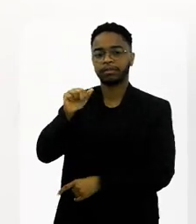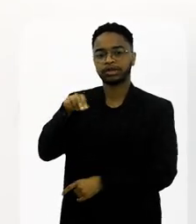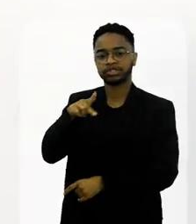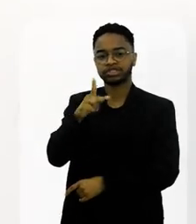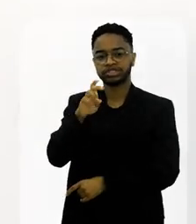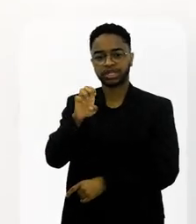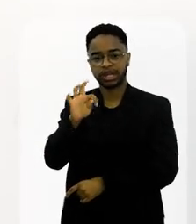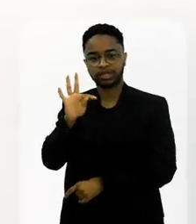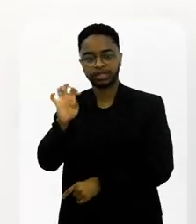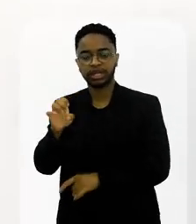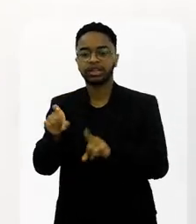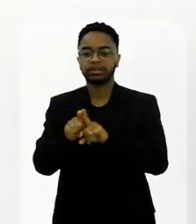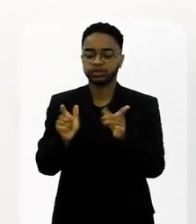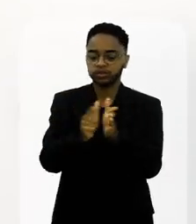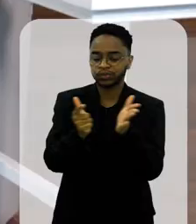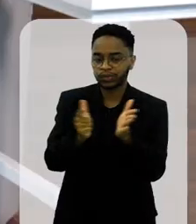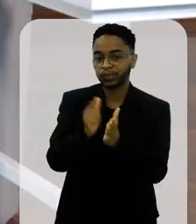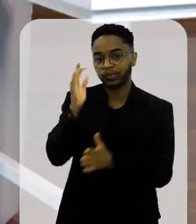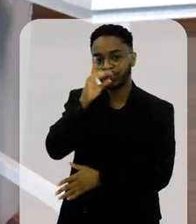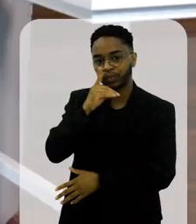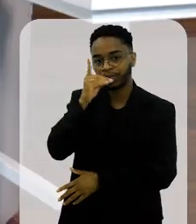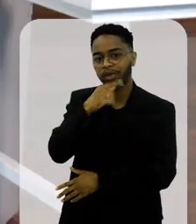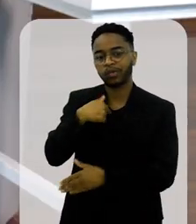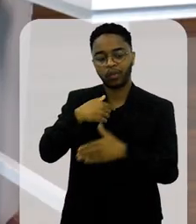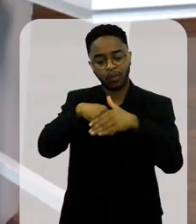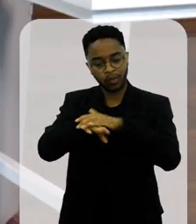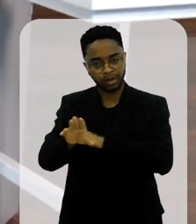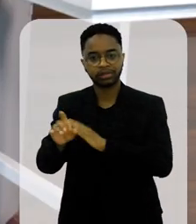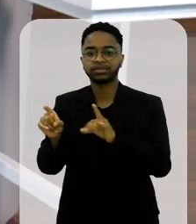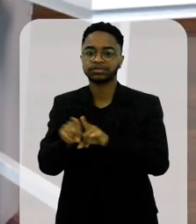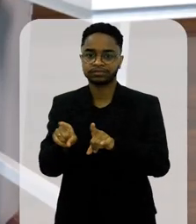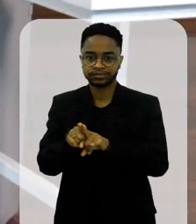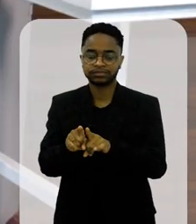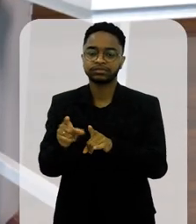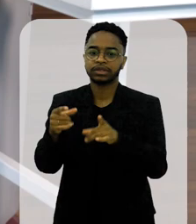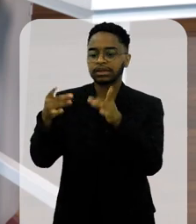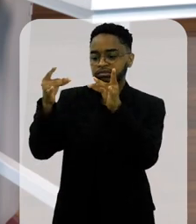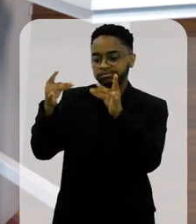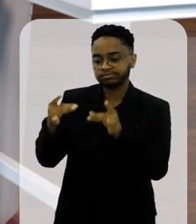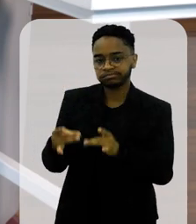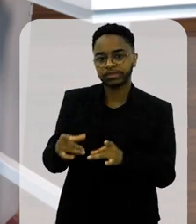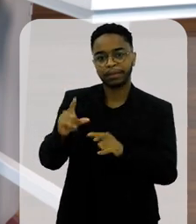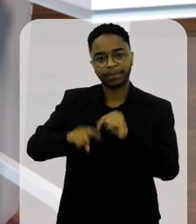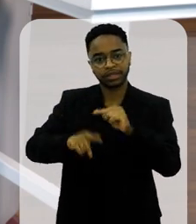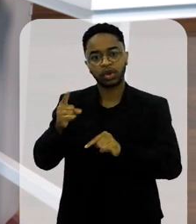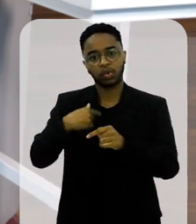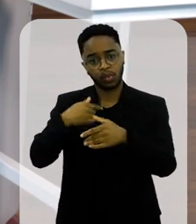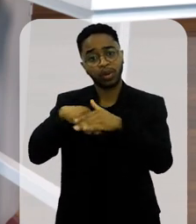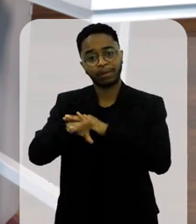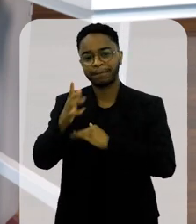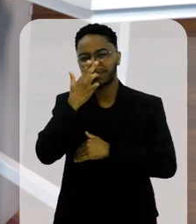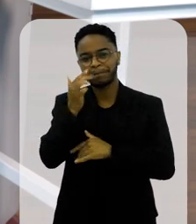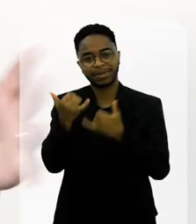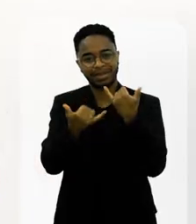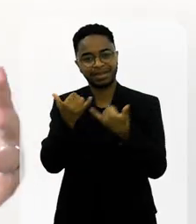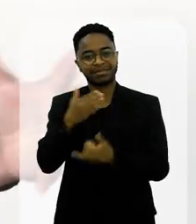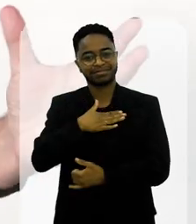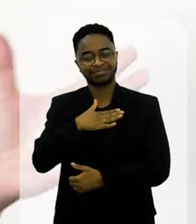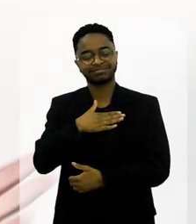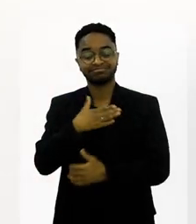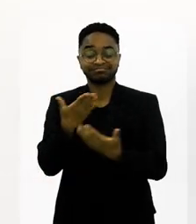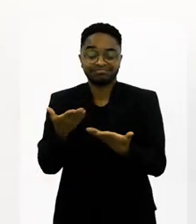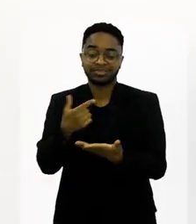Manchete, os jornais de domingo, né? A capa da Manchete, a capa do pós-apuração. Eu guardava aquilo tudo. Aquilo era o meu